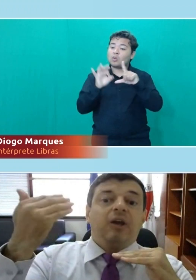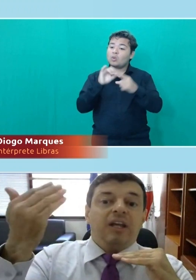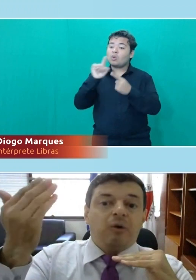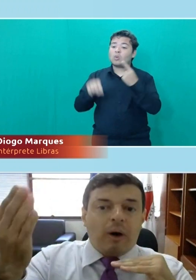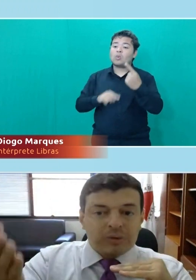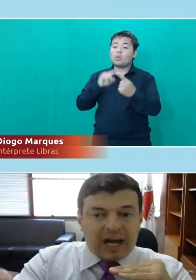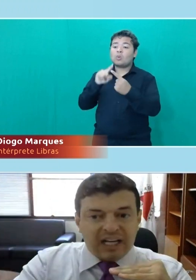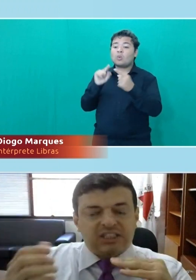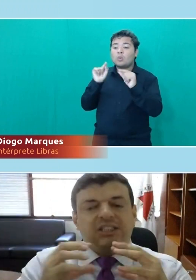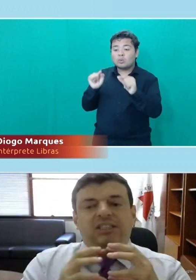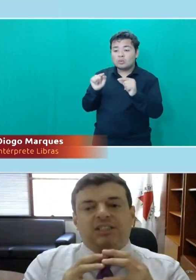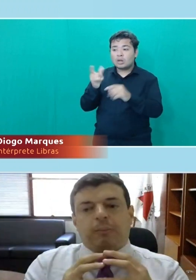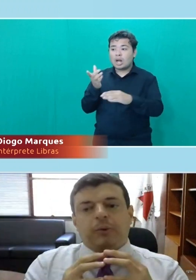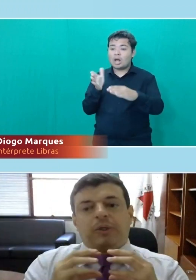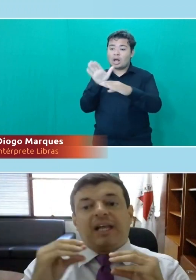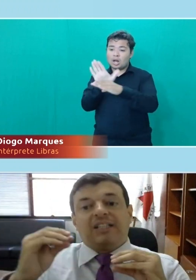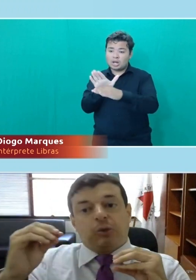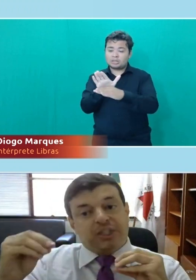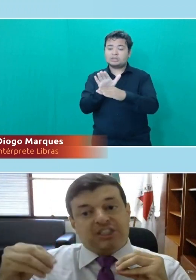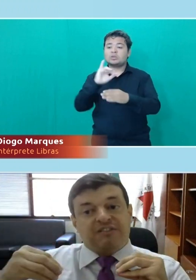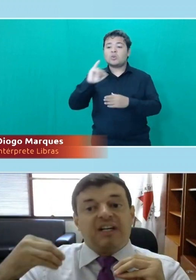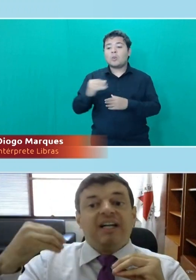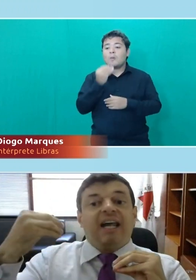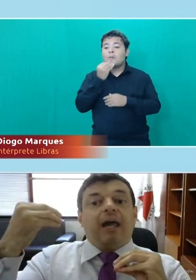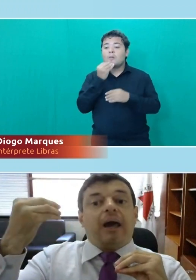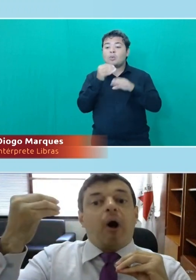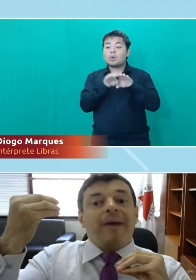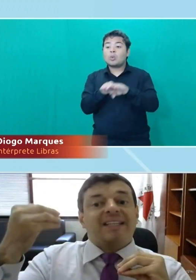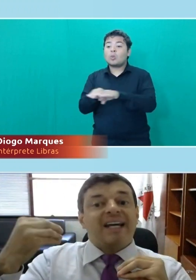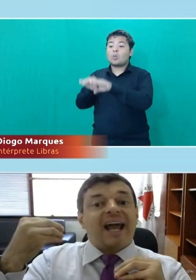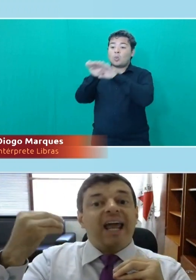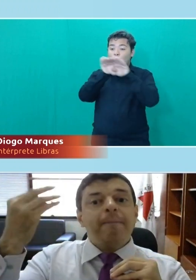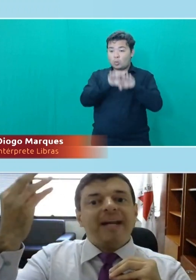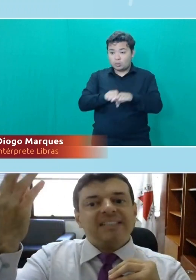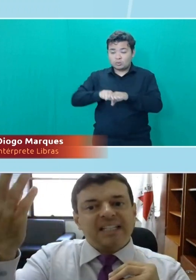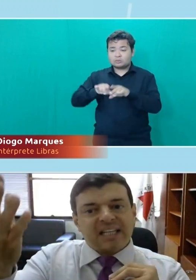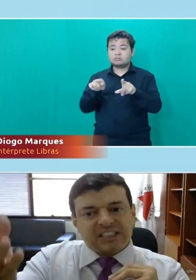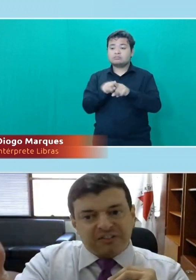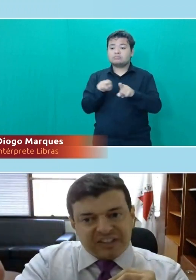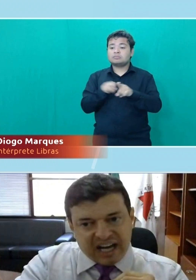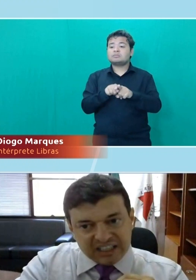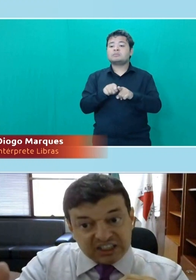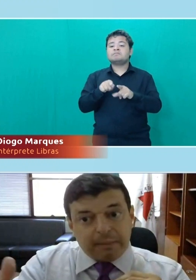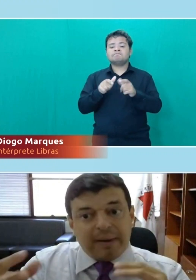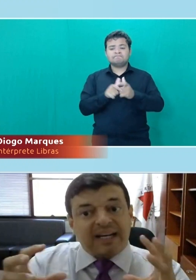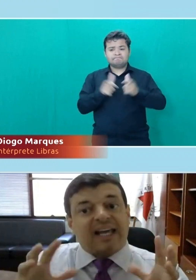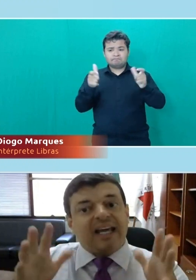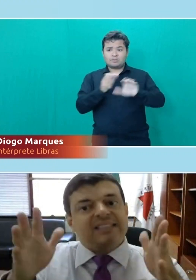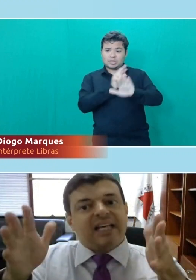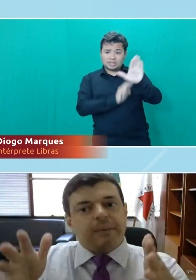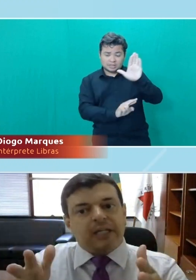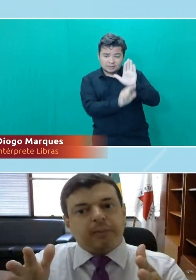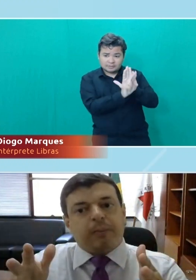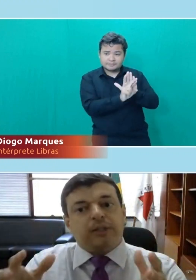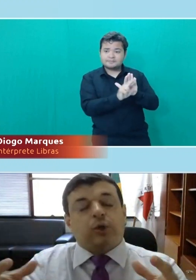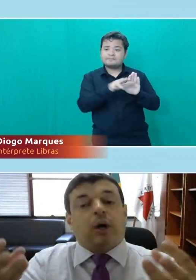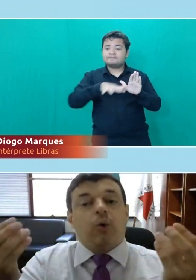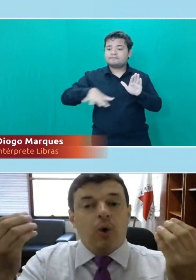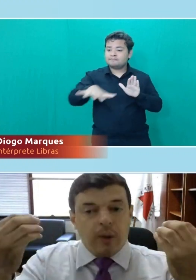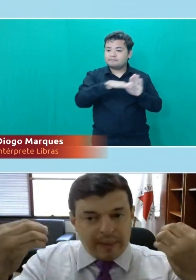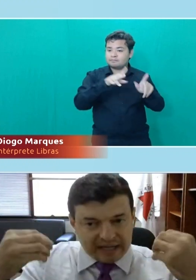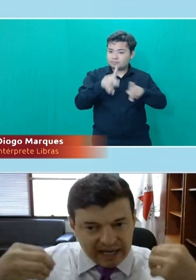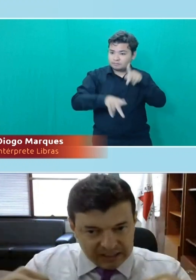igualdade de oportunidades, o objetivo é aumentar a representatividade também daquele segmento